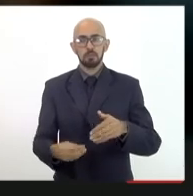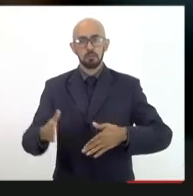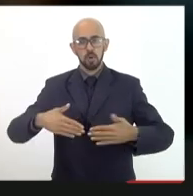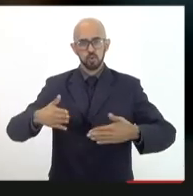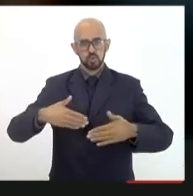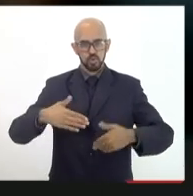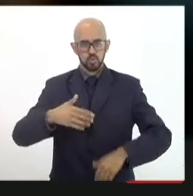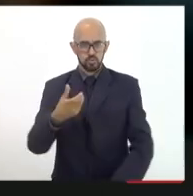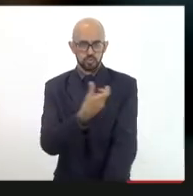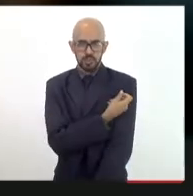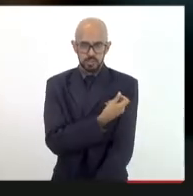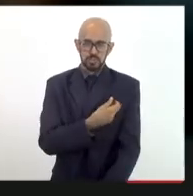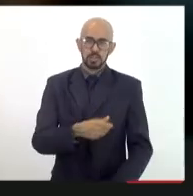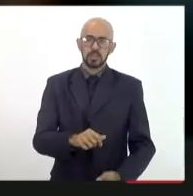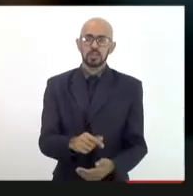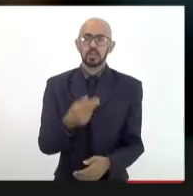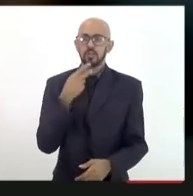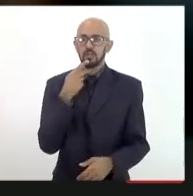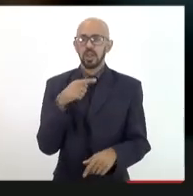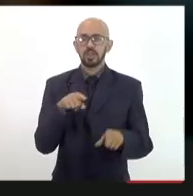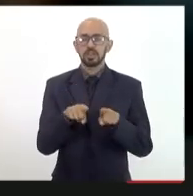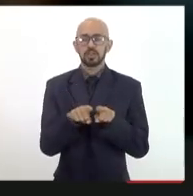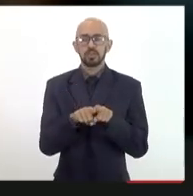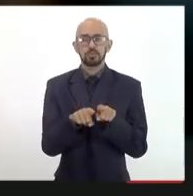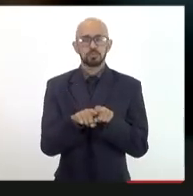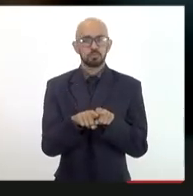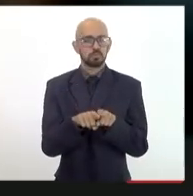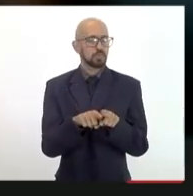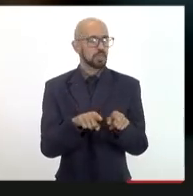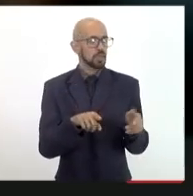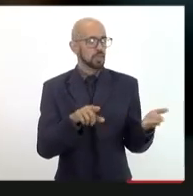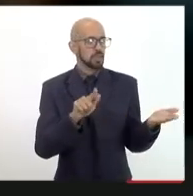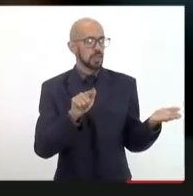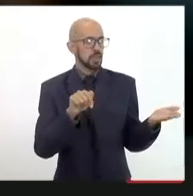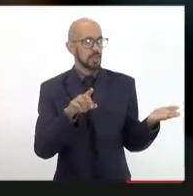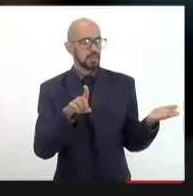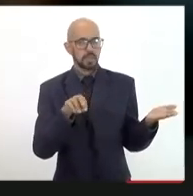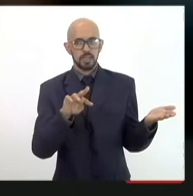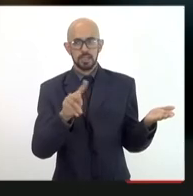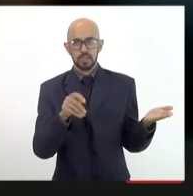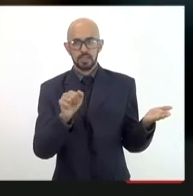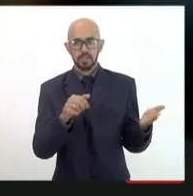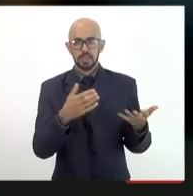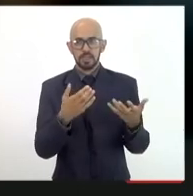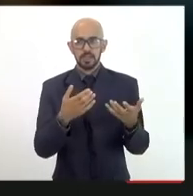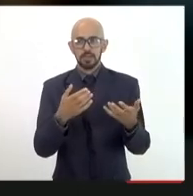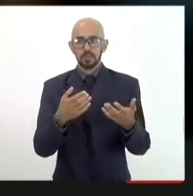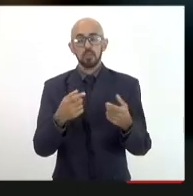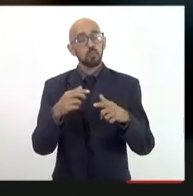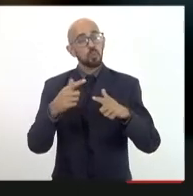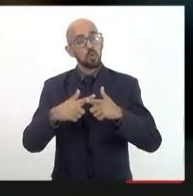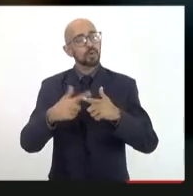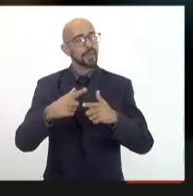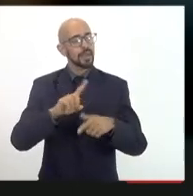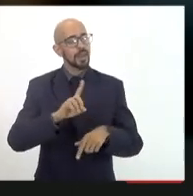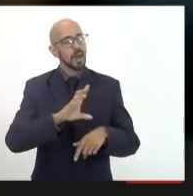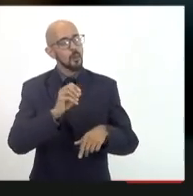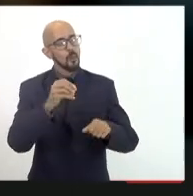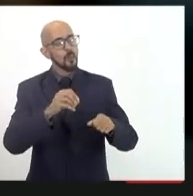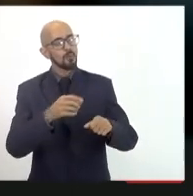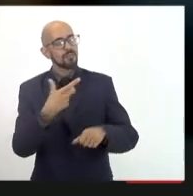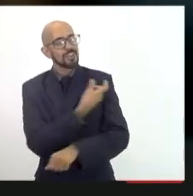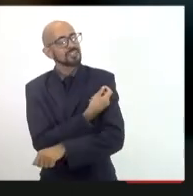falei com o Nisa semana passada Gadelha que eu quero queria muito uma vacina UFRJ Fiocruz por que não ao invés de Oxford